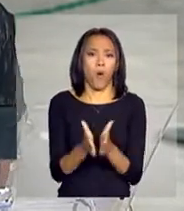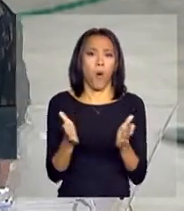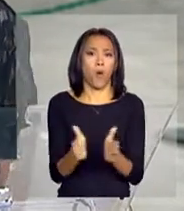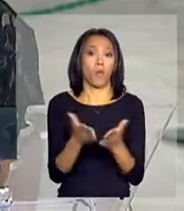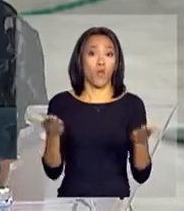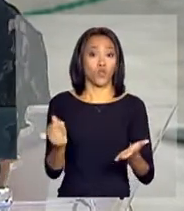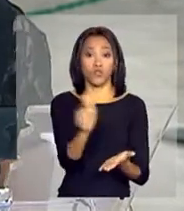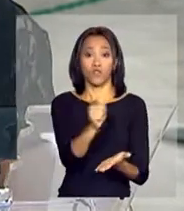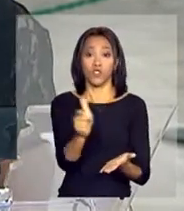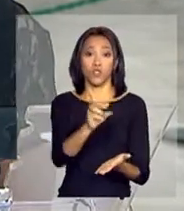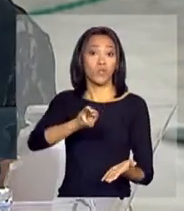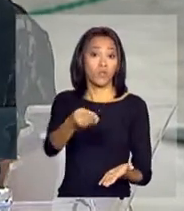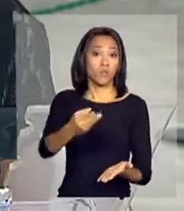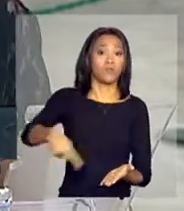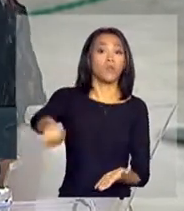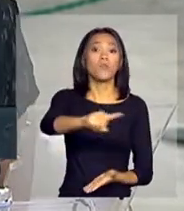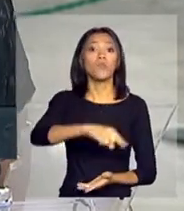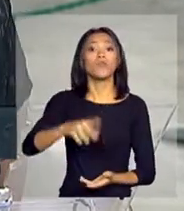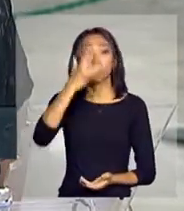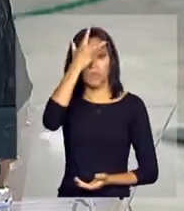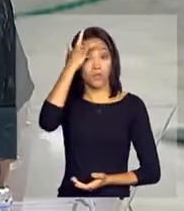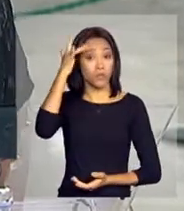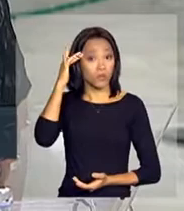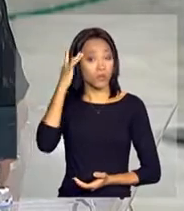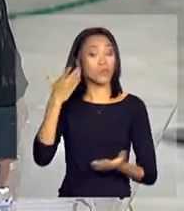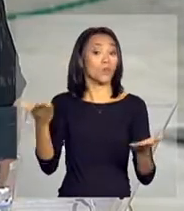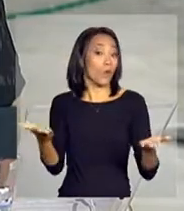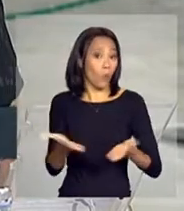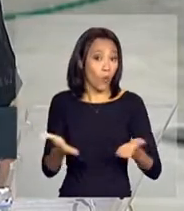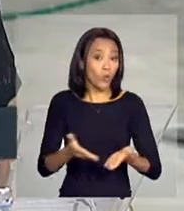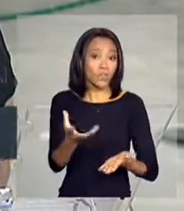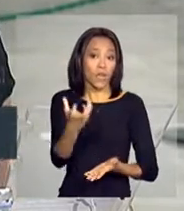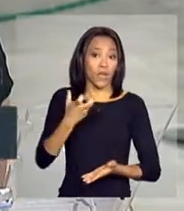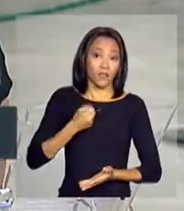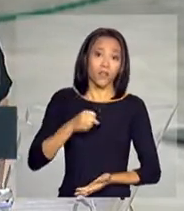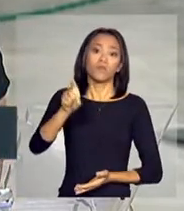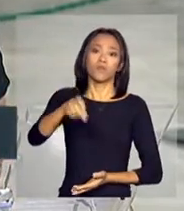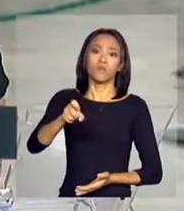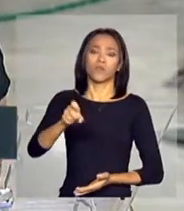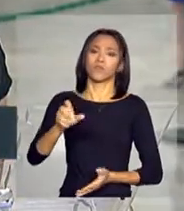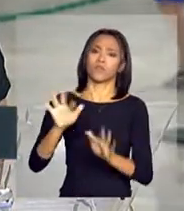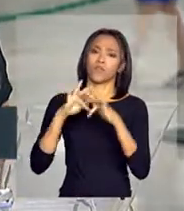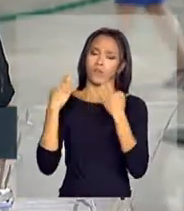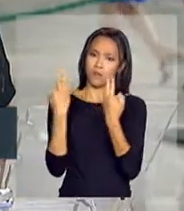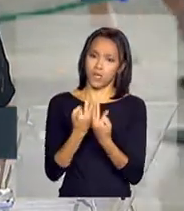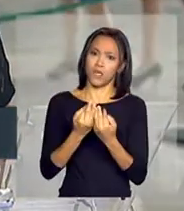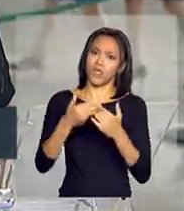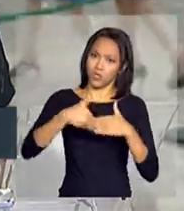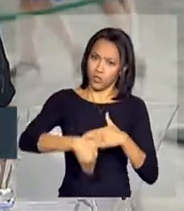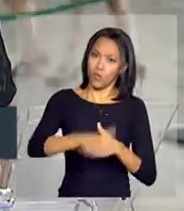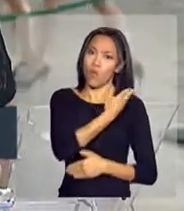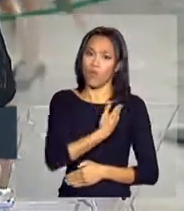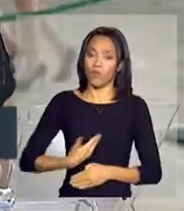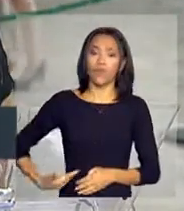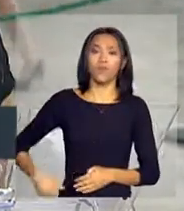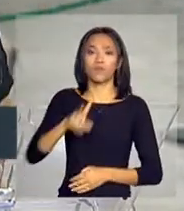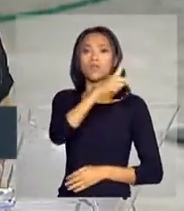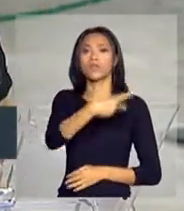22 milhões de pessoas do Bolsa Família que, dentro do mandato da presidenta Dilma, em dois anos,